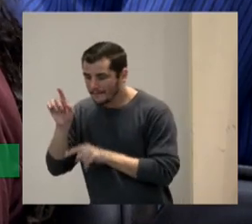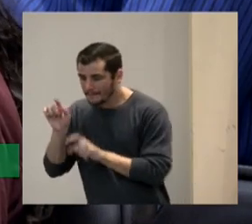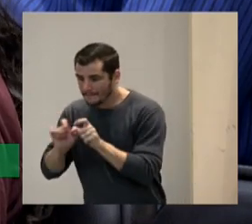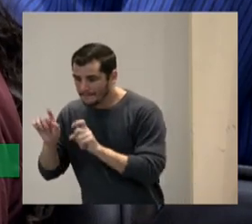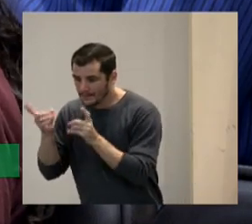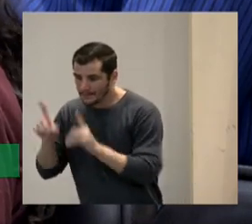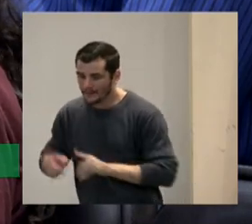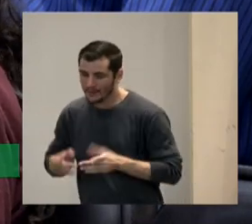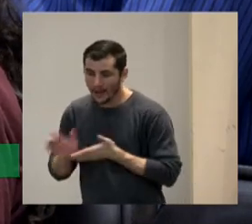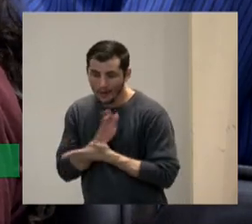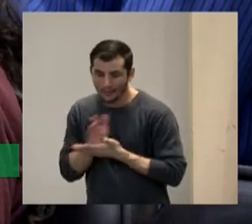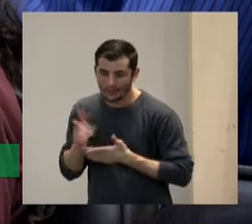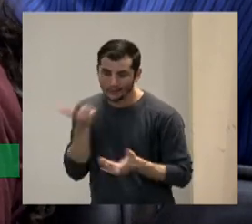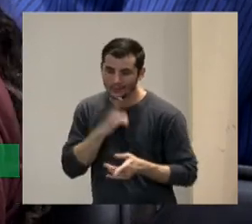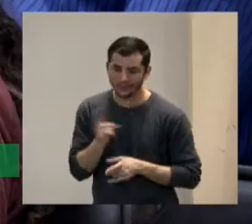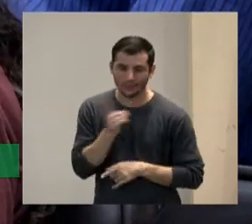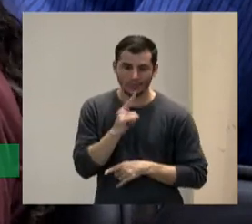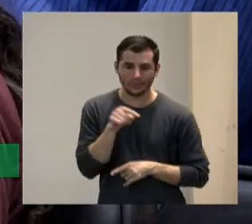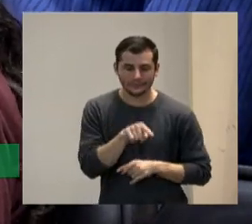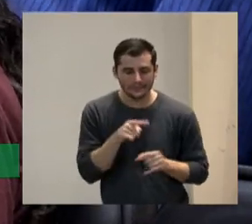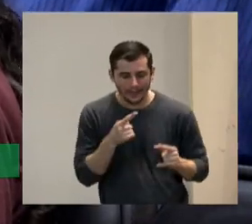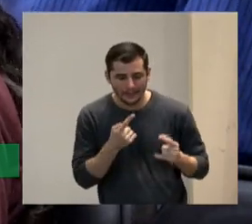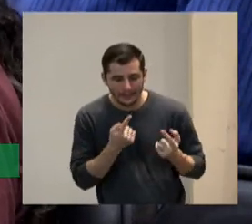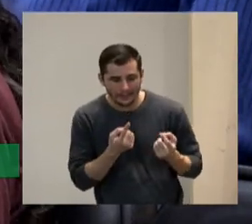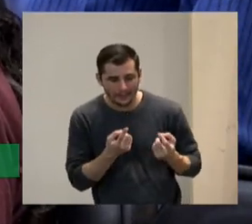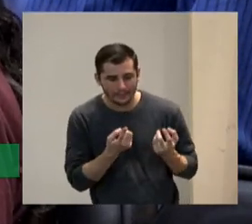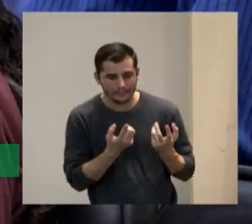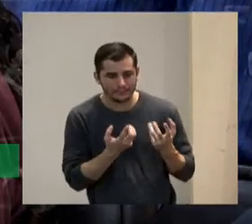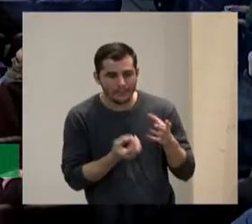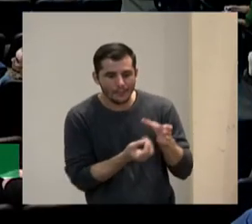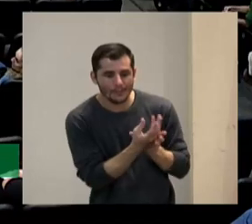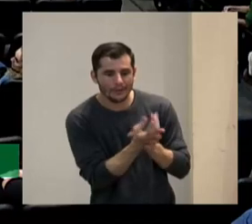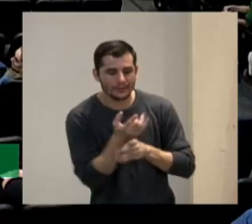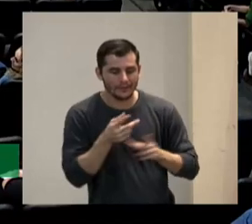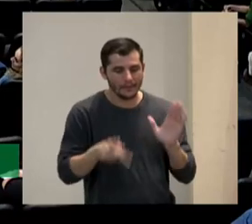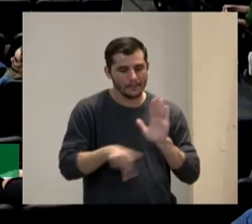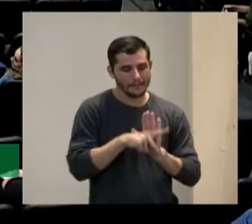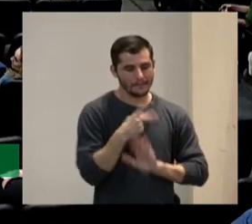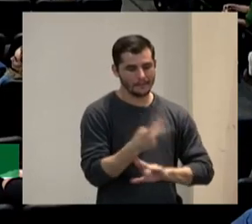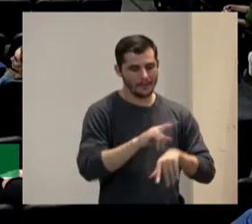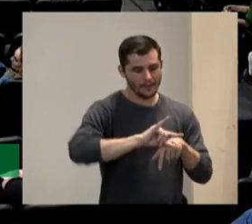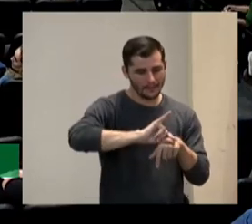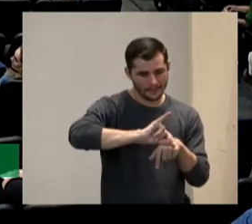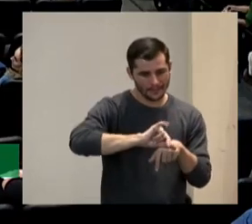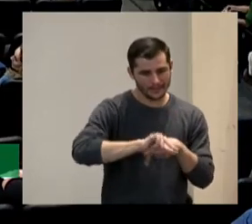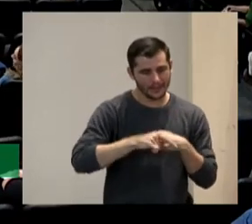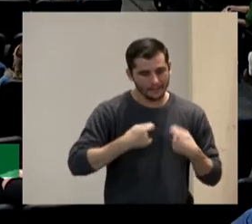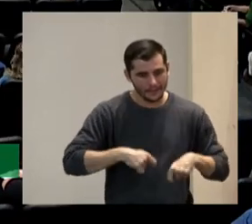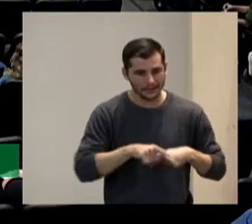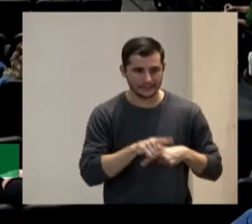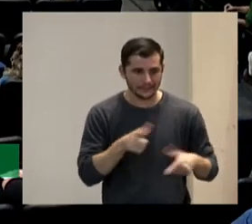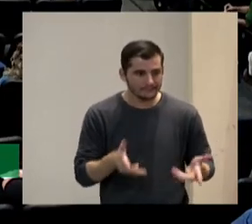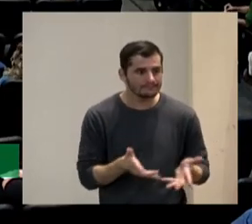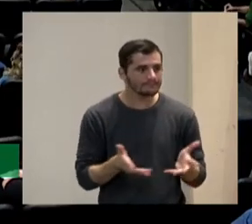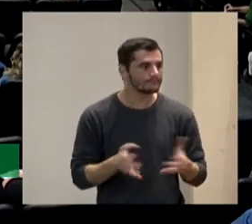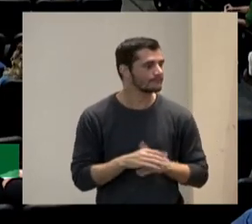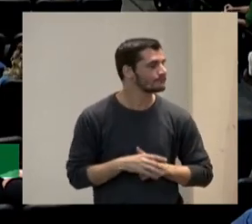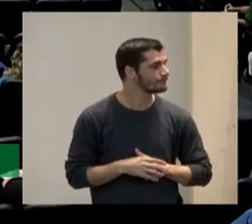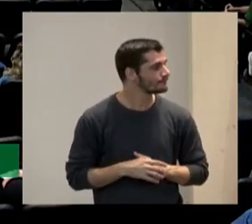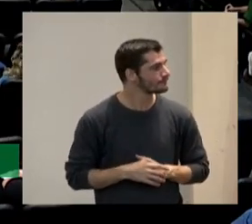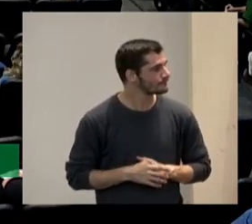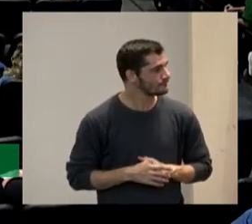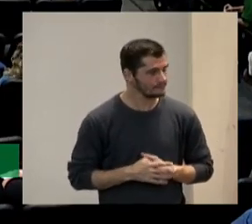modelo de produtividade capitalista legal obrigado primeiro